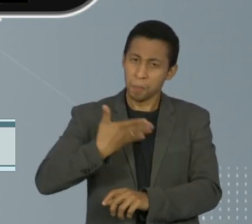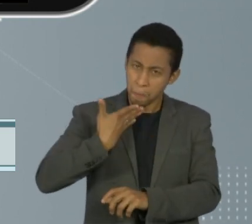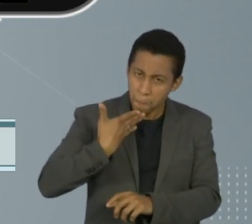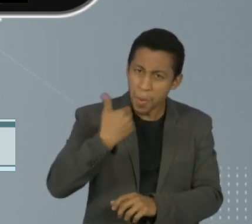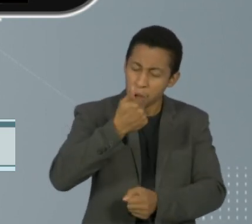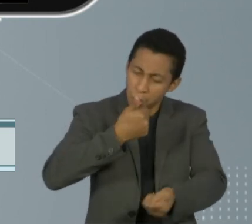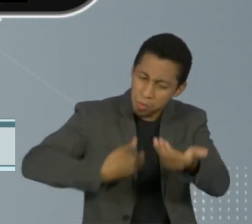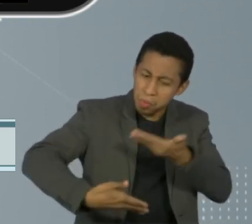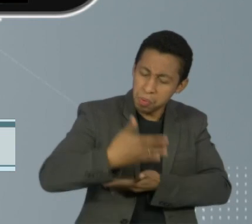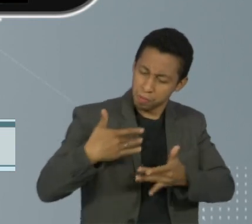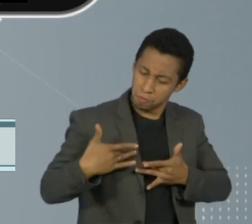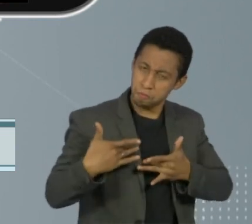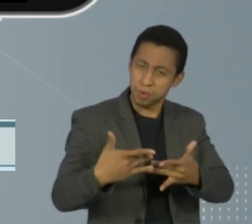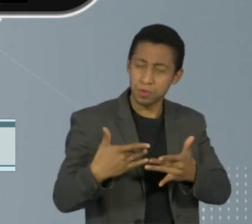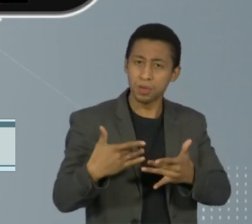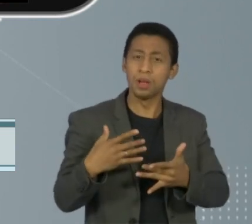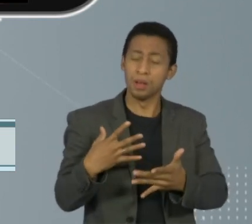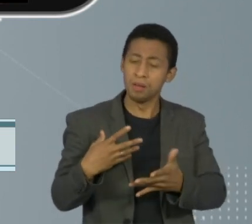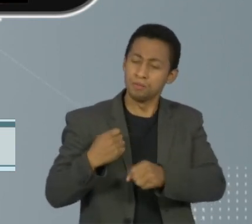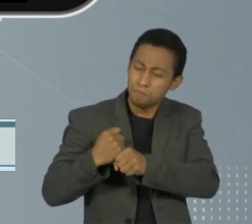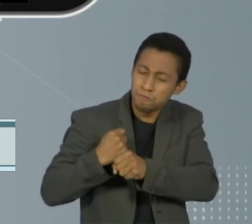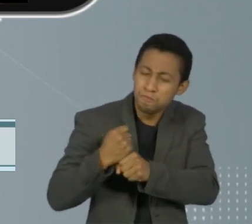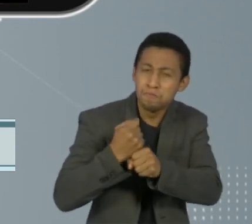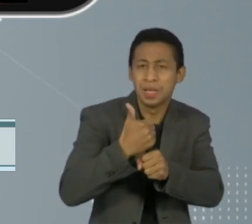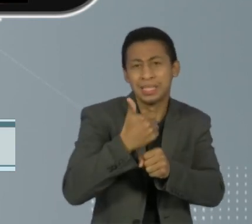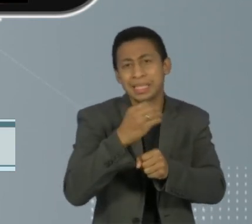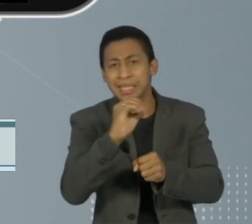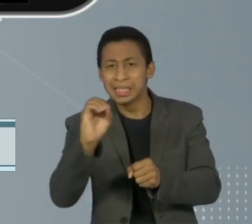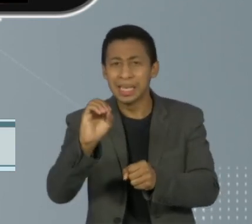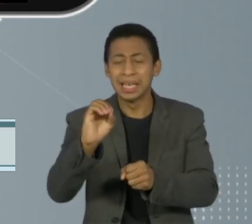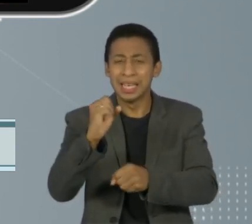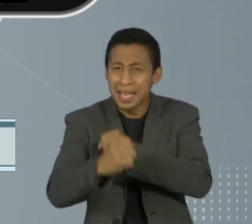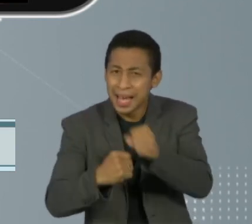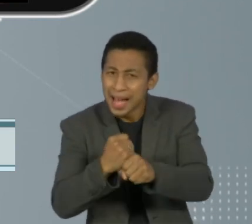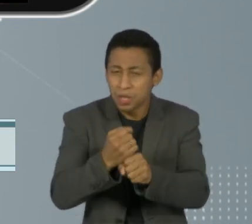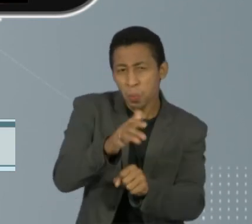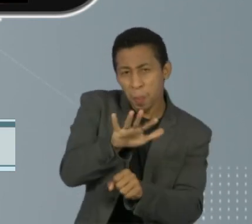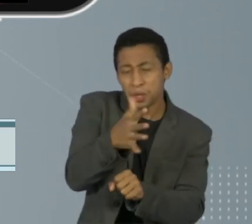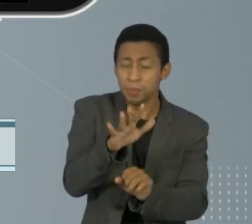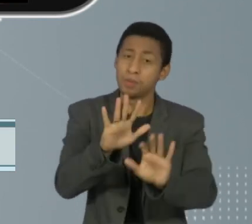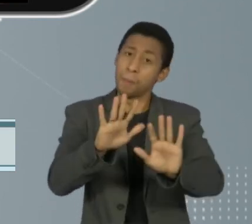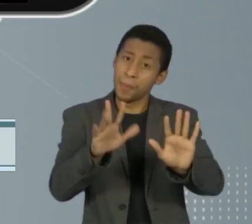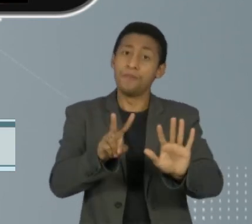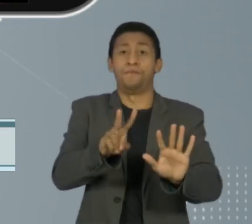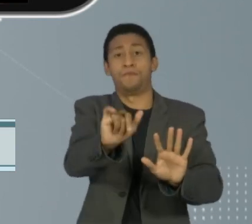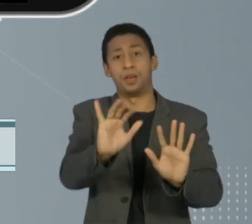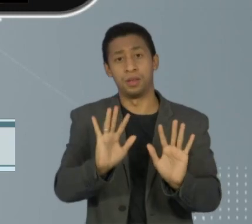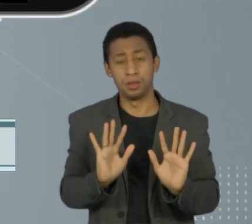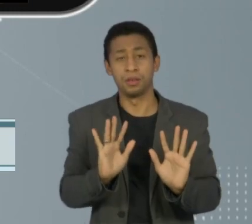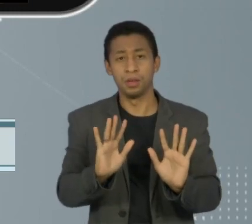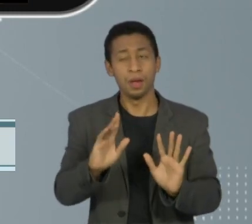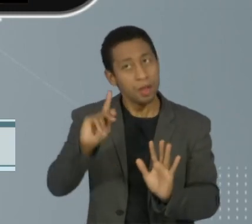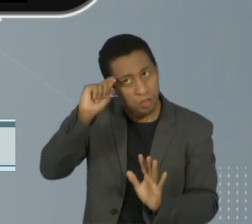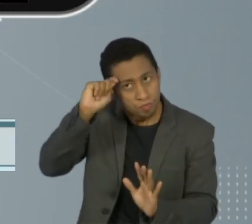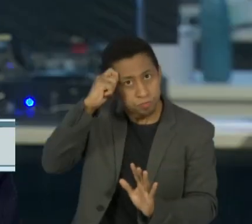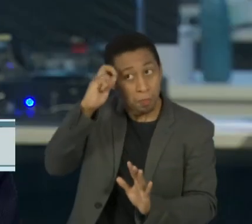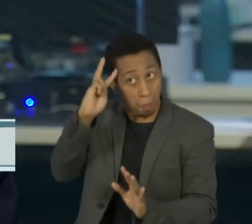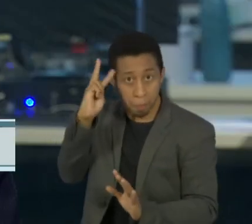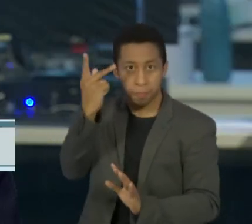talvez sim anos, não sei, mas é um estalo, é uma coisa que virou, é uma chave que virou, na minha opinião.